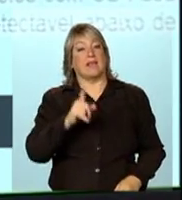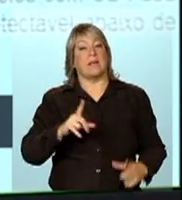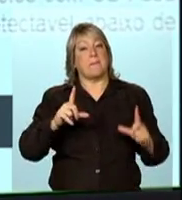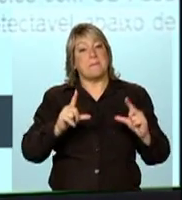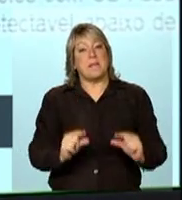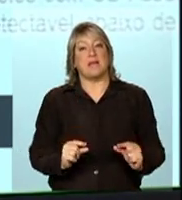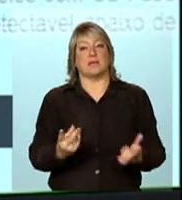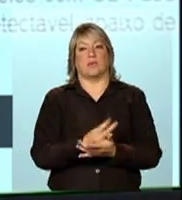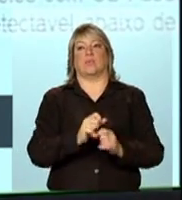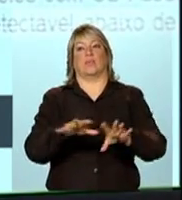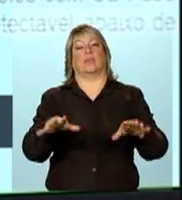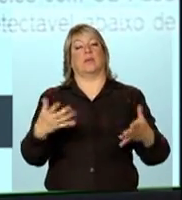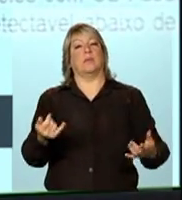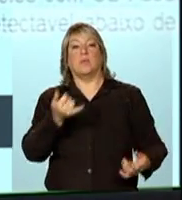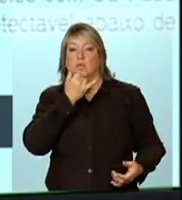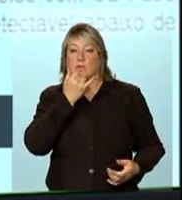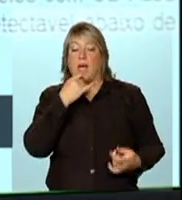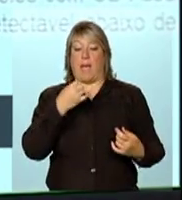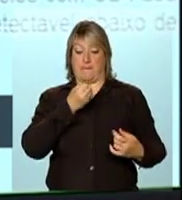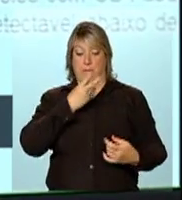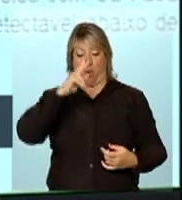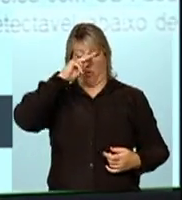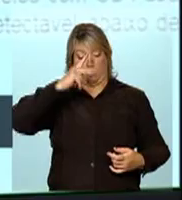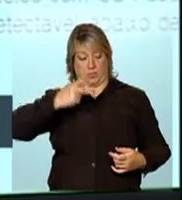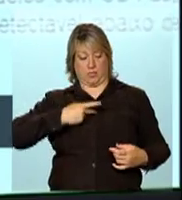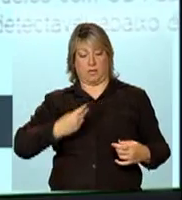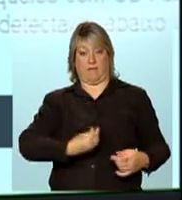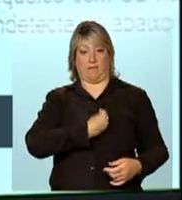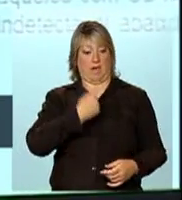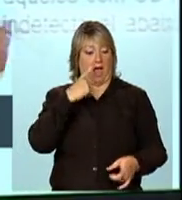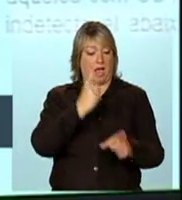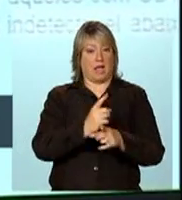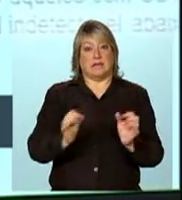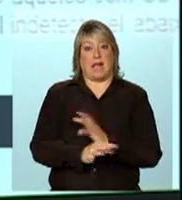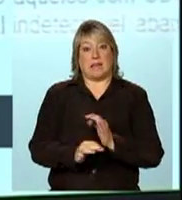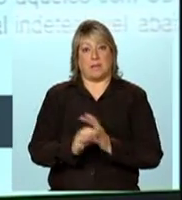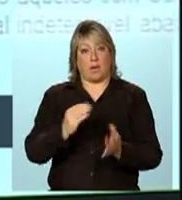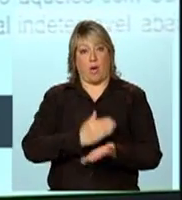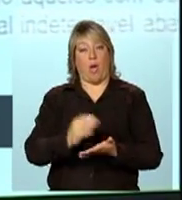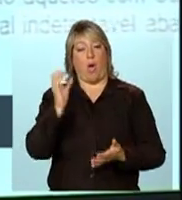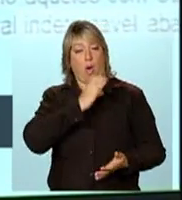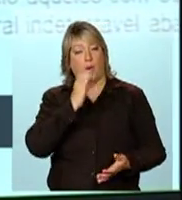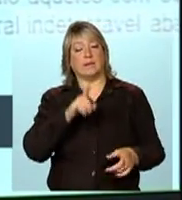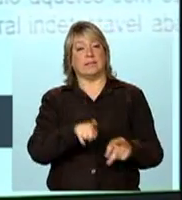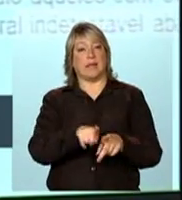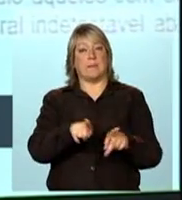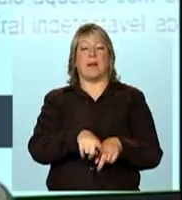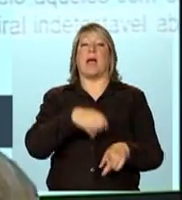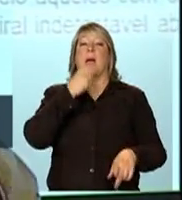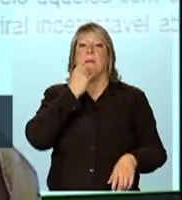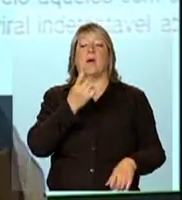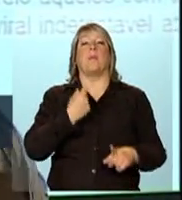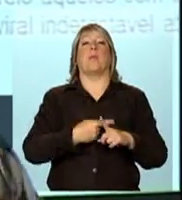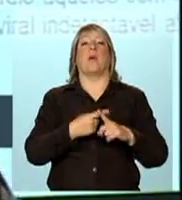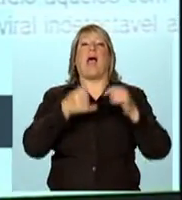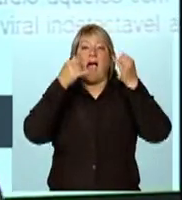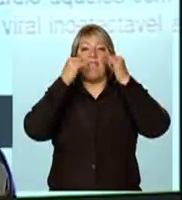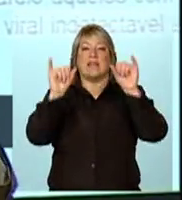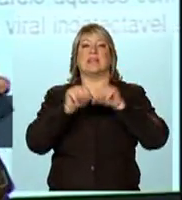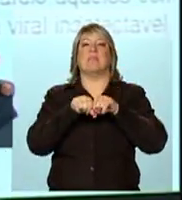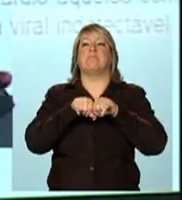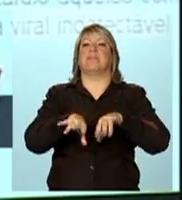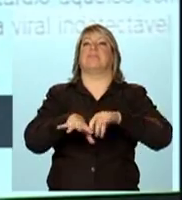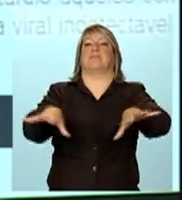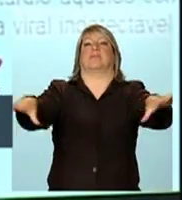de transmissão. Então, tanto é bom para o indivíduo que detecta, como é bom para a coletividade,